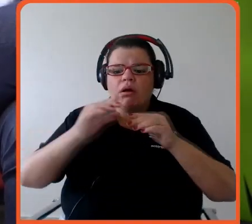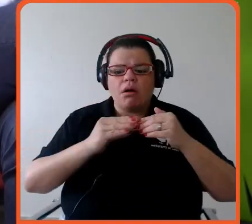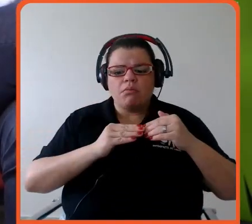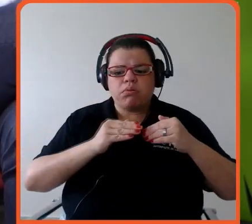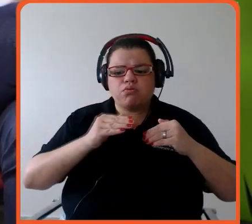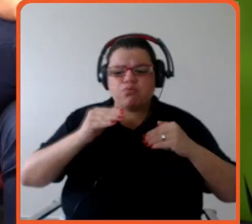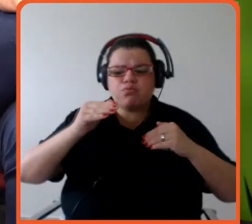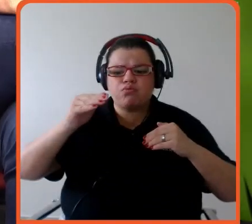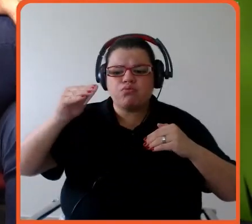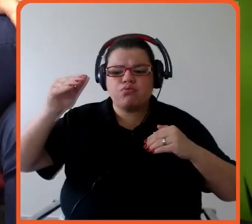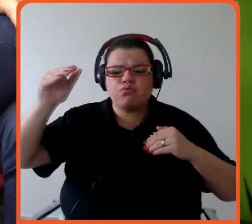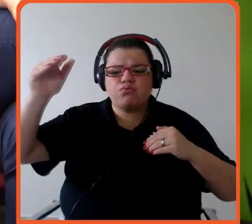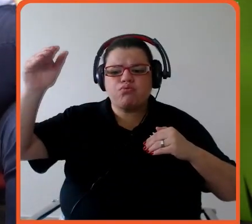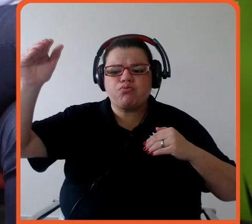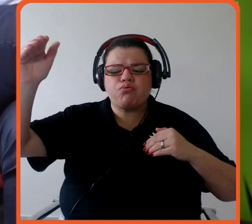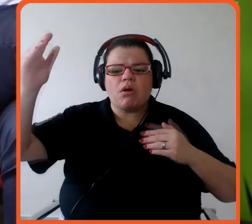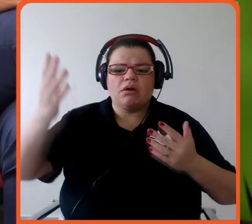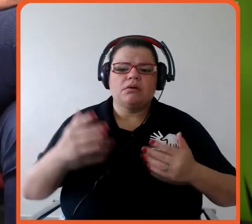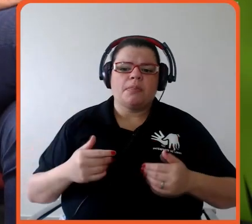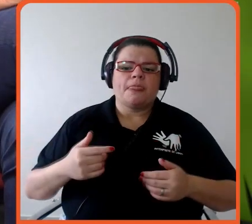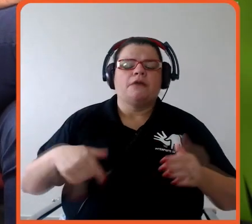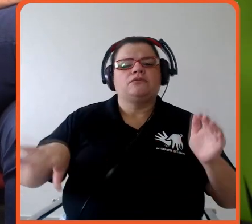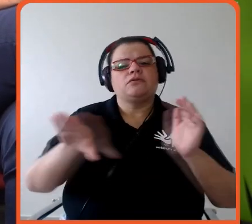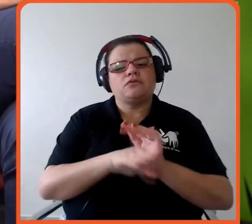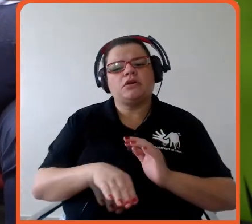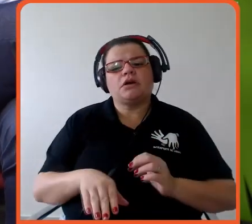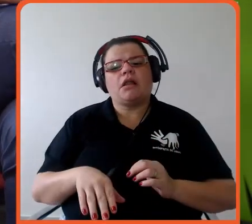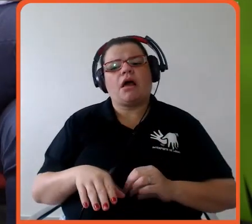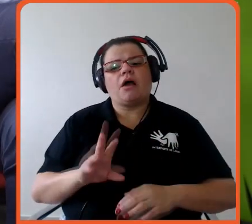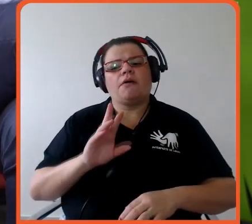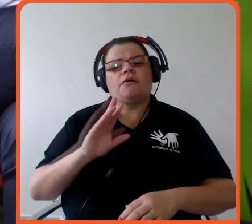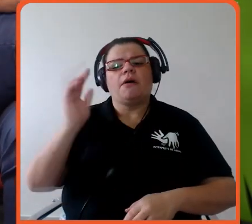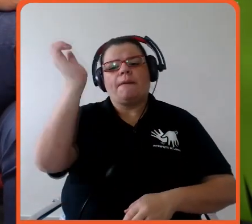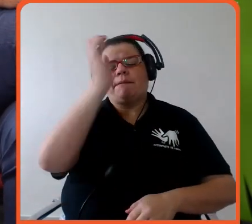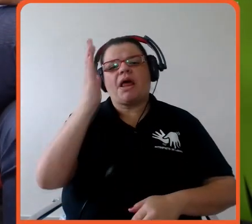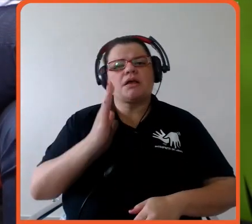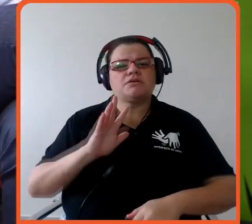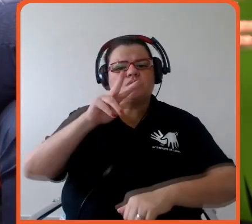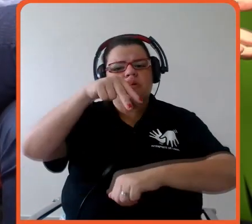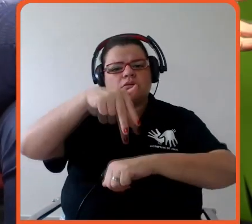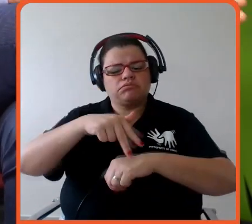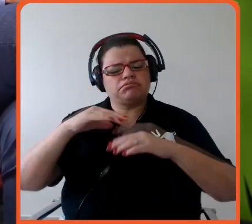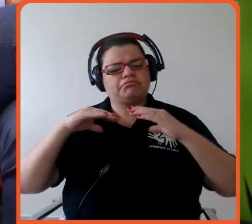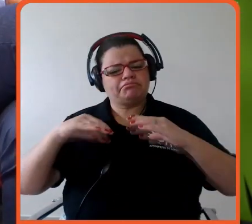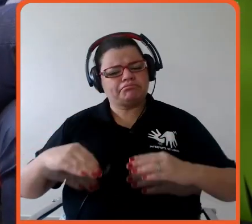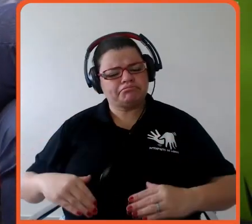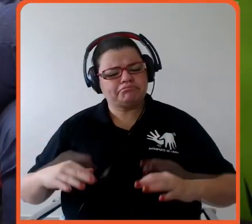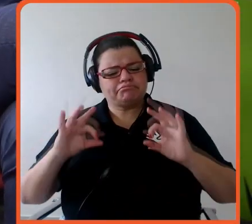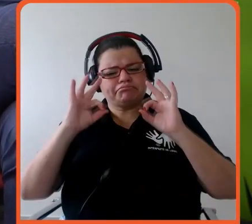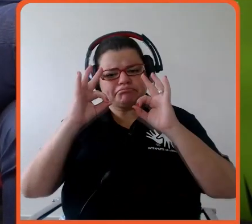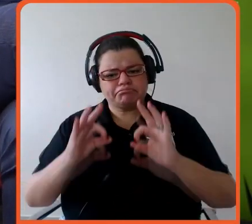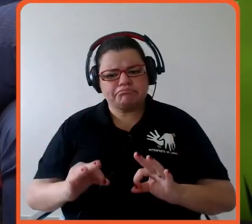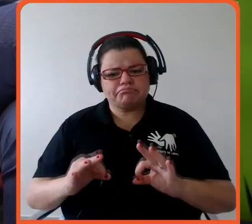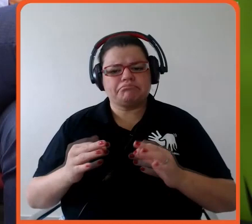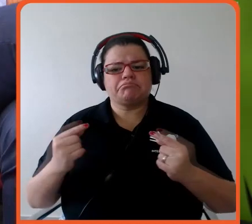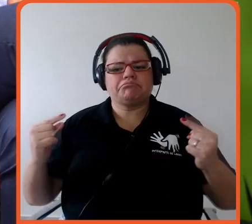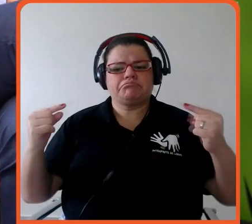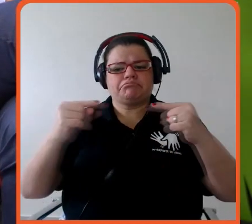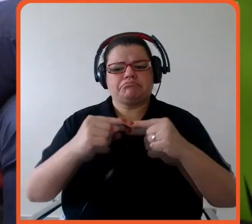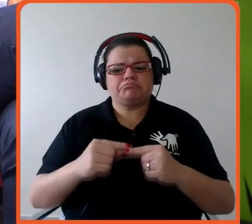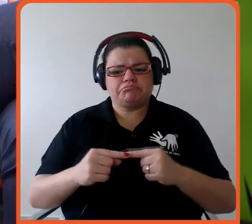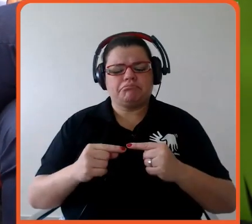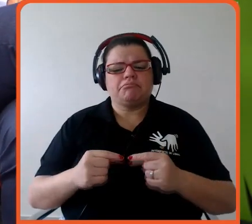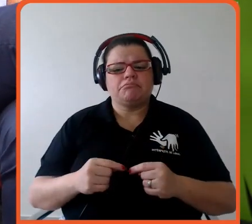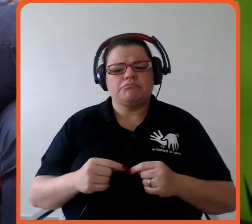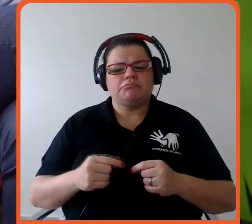chegar lá o Brasil tendo um posicionamento adequado aderente com a fala que foi dita lá acho que é